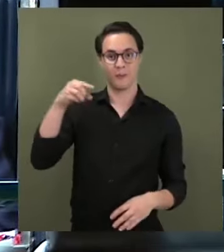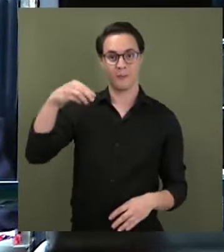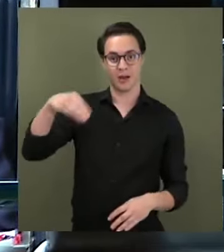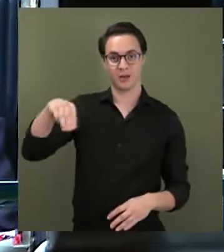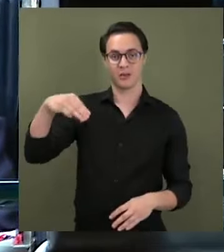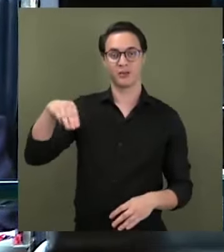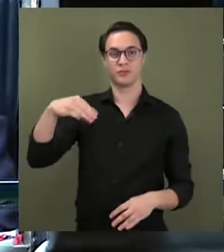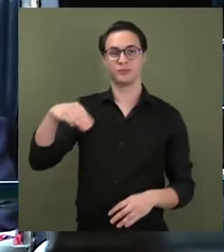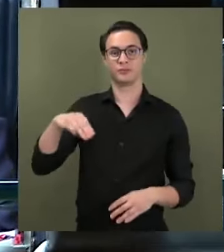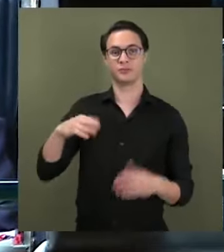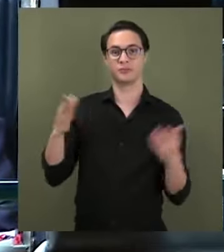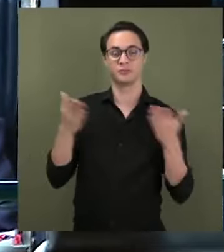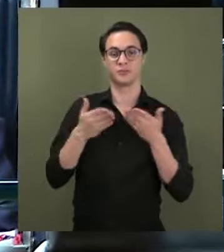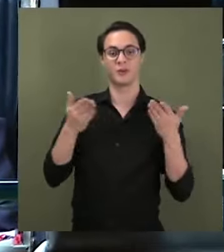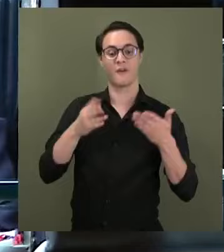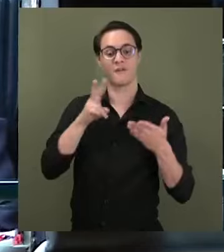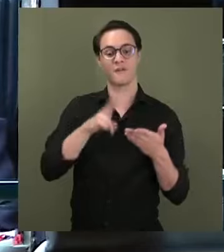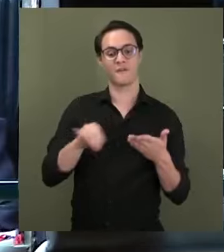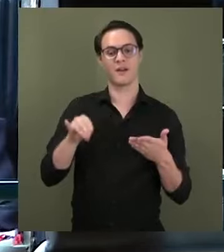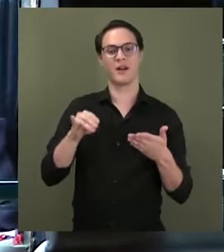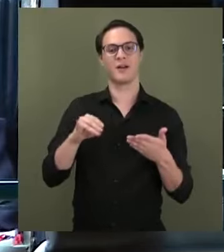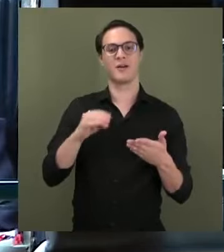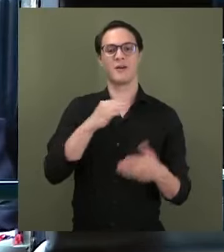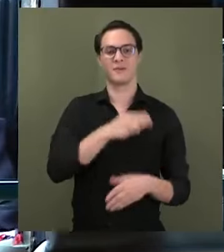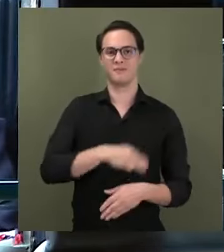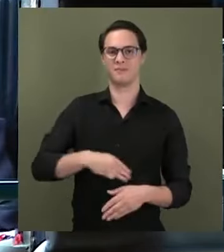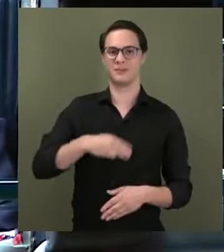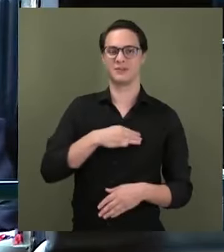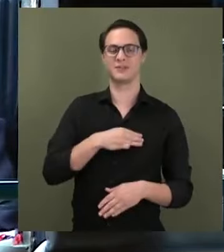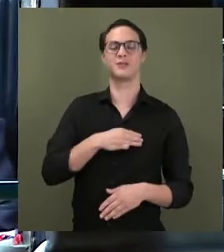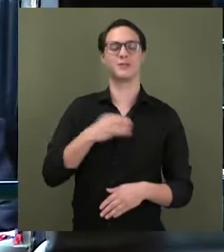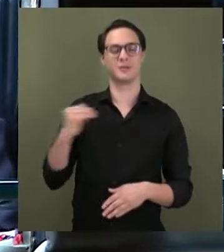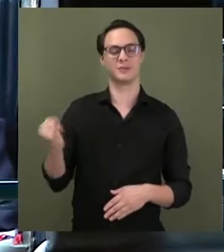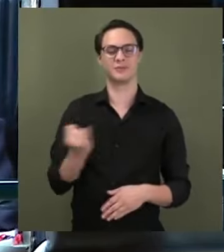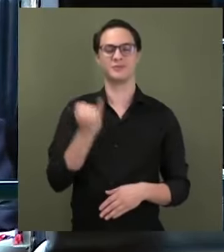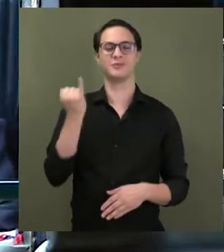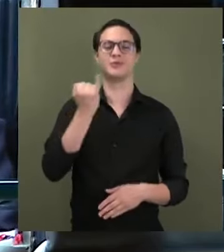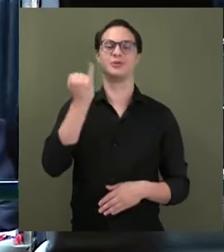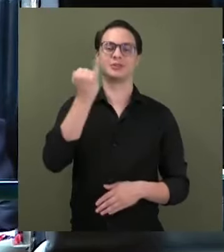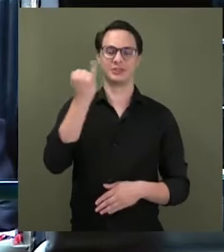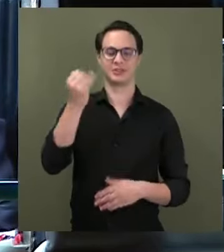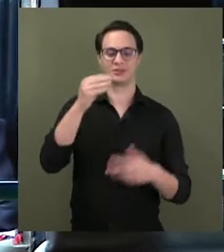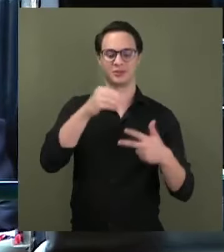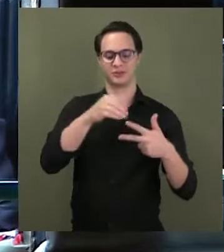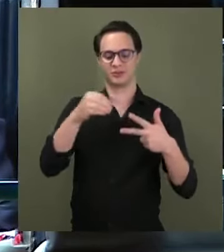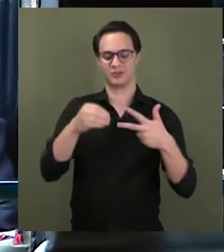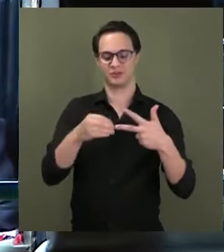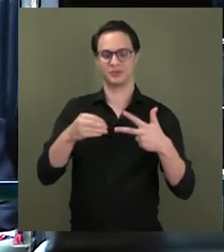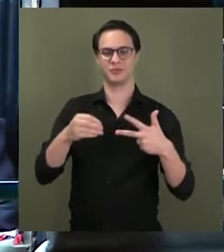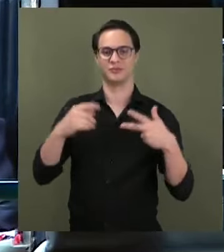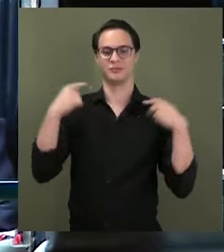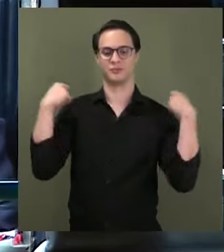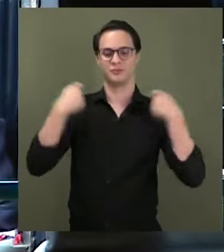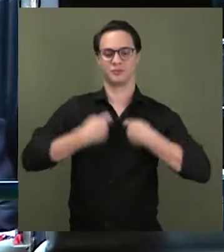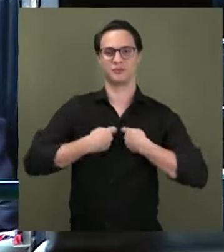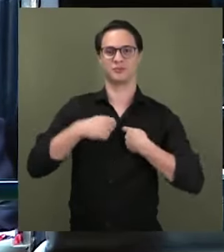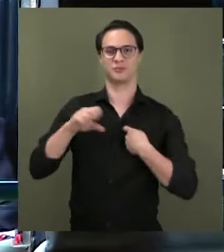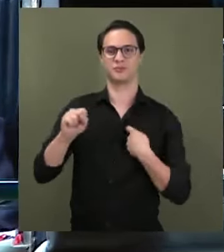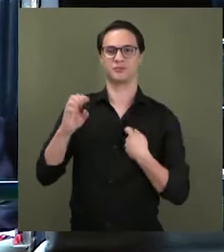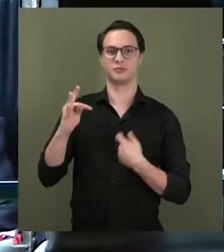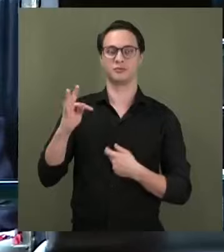Estado, e agora vai para uma missão das mais nobres e mais importantes do Brasil, da nossa República,